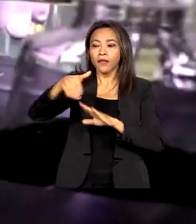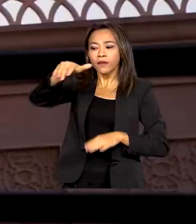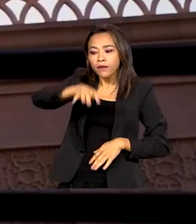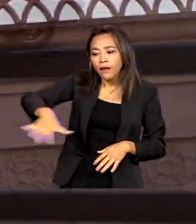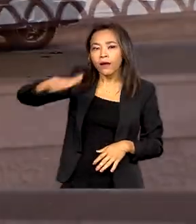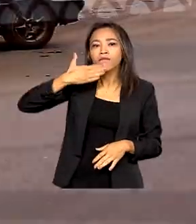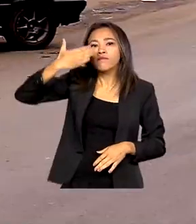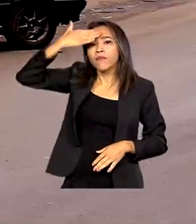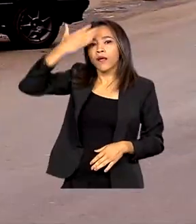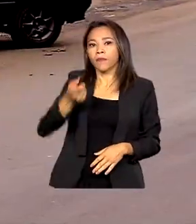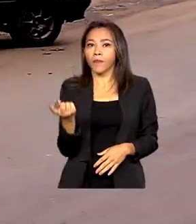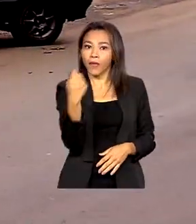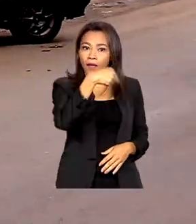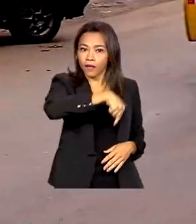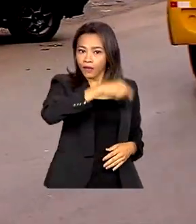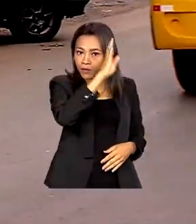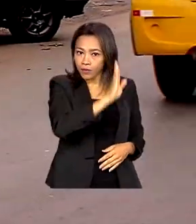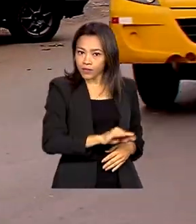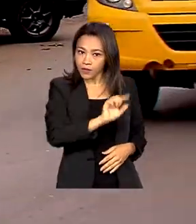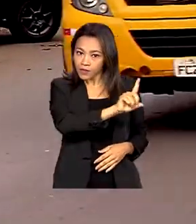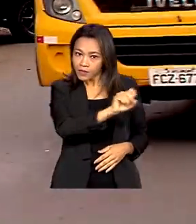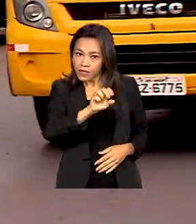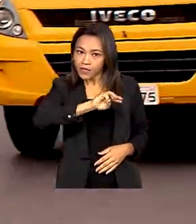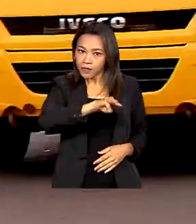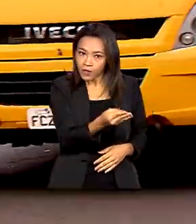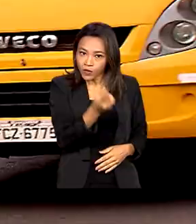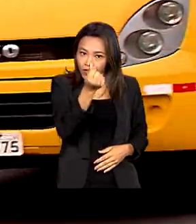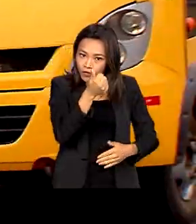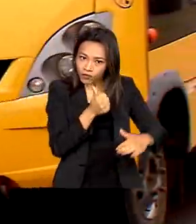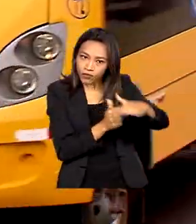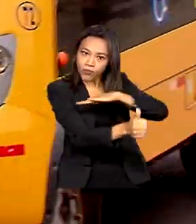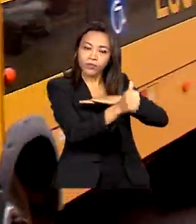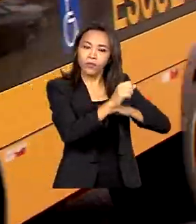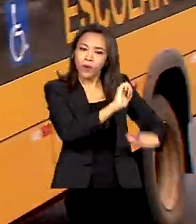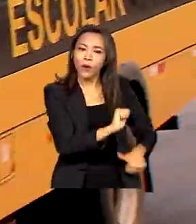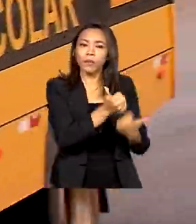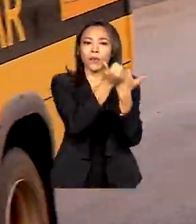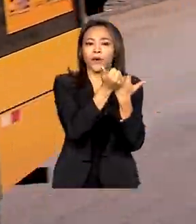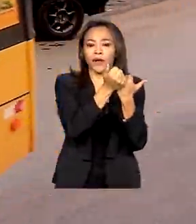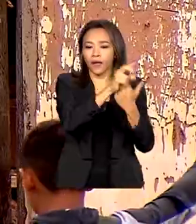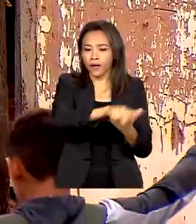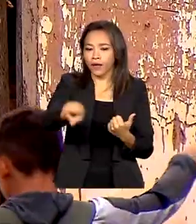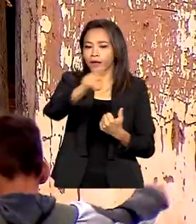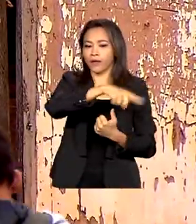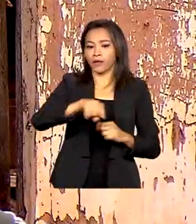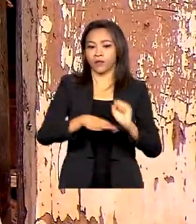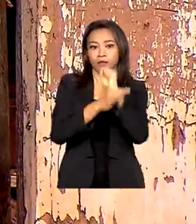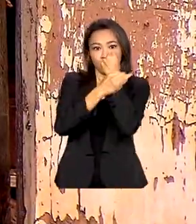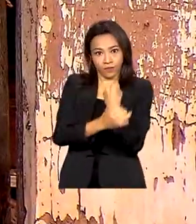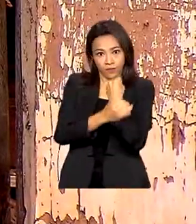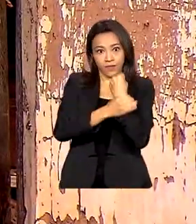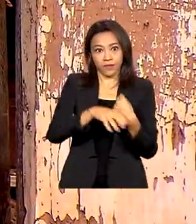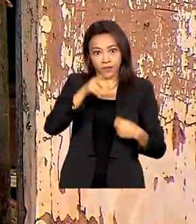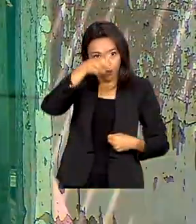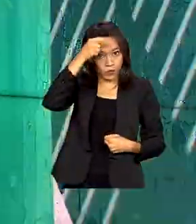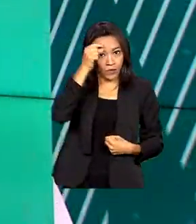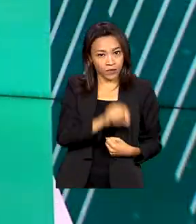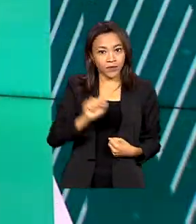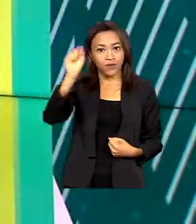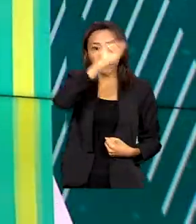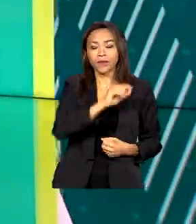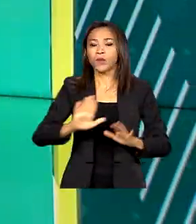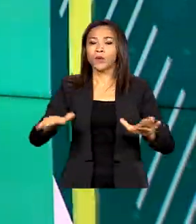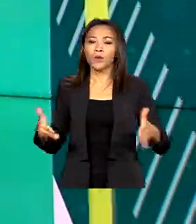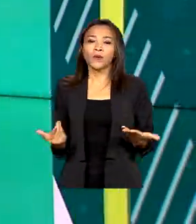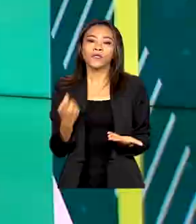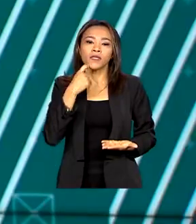Aqui no Brasil, 100 milhões de reais vão ser investidos no programa de fortalecimento de guardas municipais. Sexta-feira,